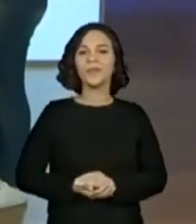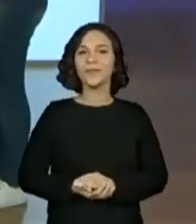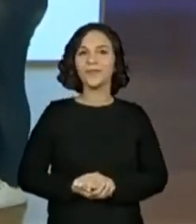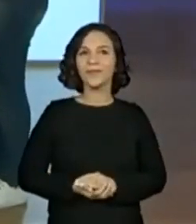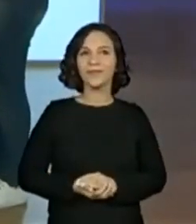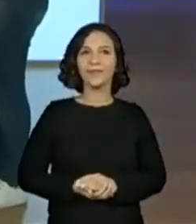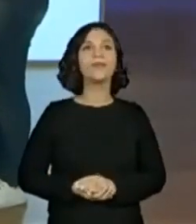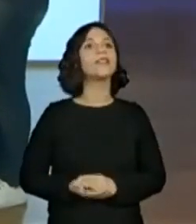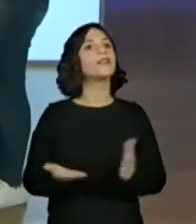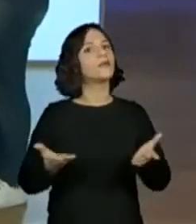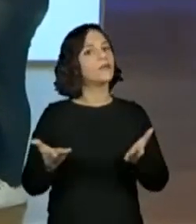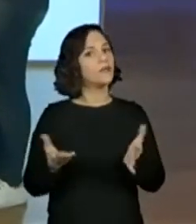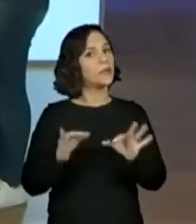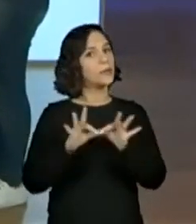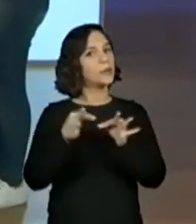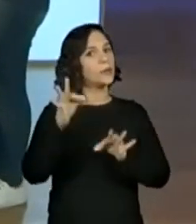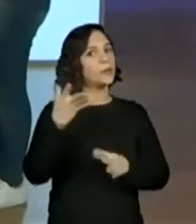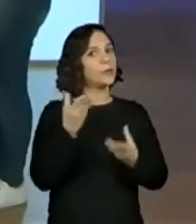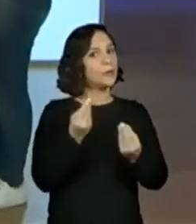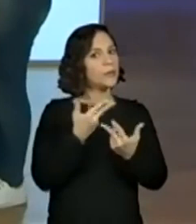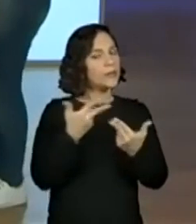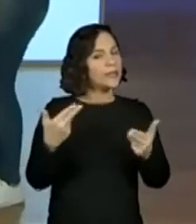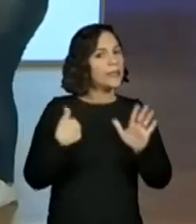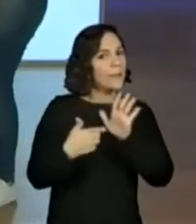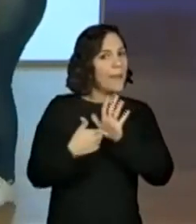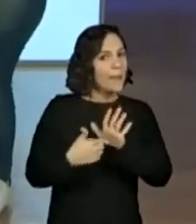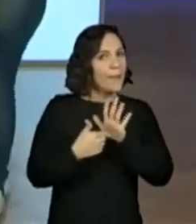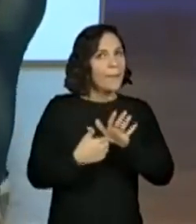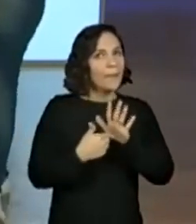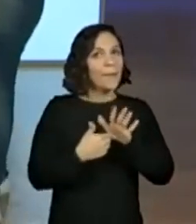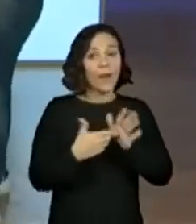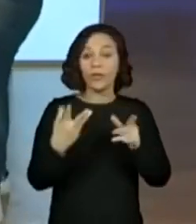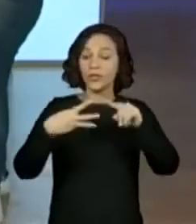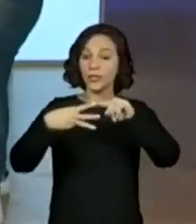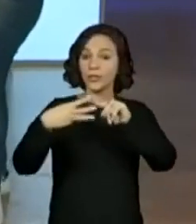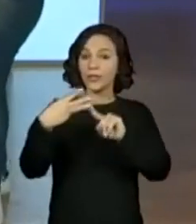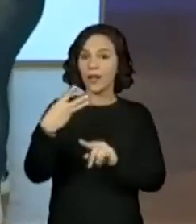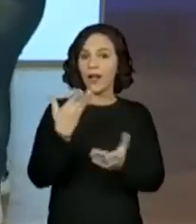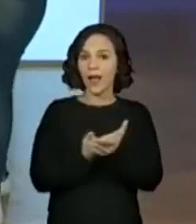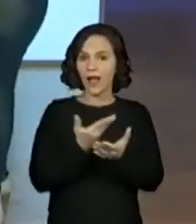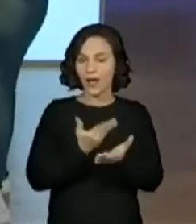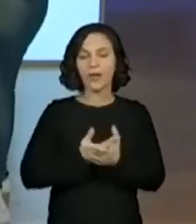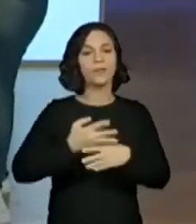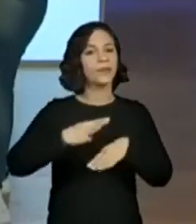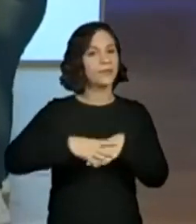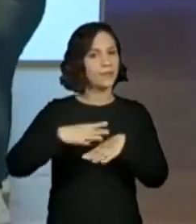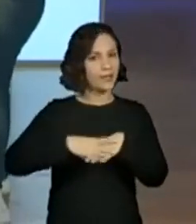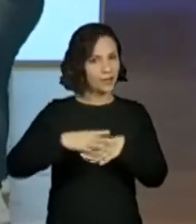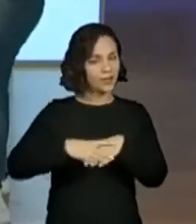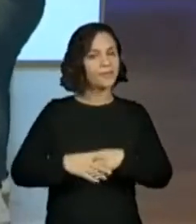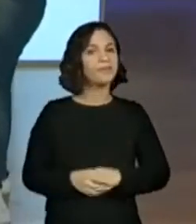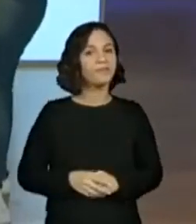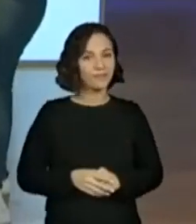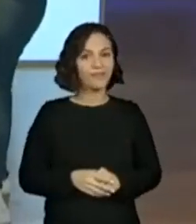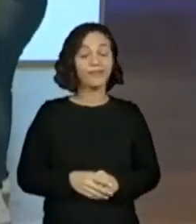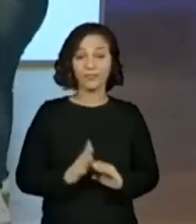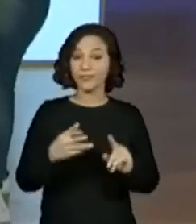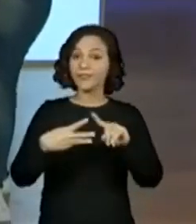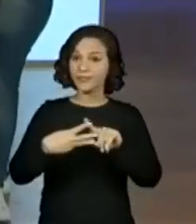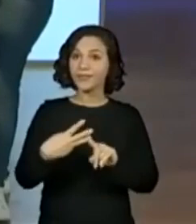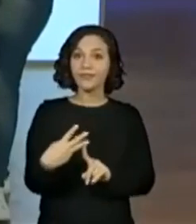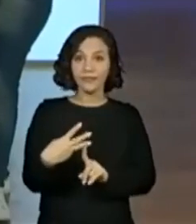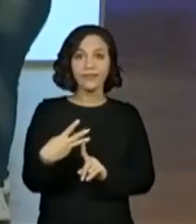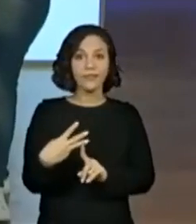Gente, tem bastante coisa para terminar de ver. serão três aulas, né? Isso, já lembrando que são três